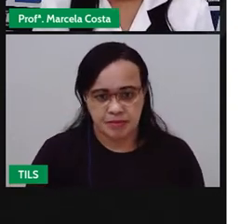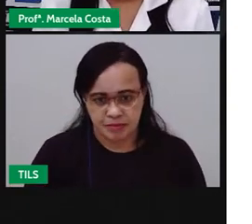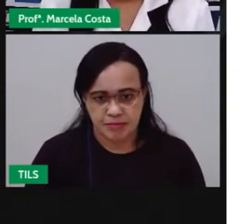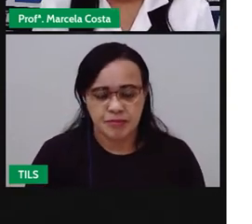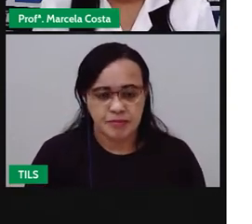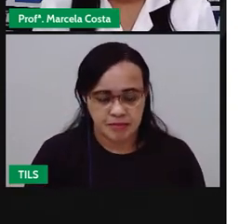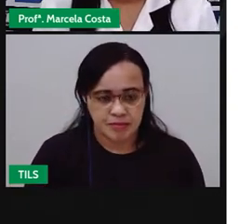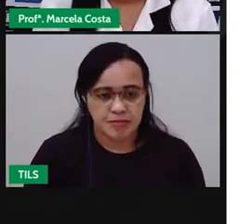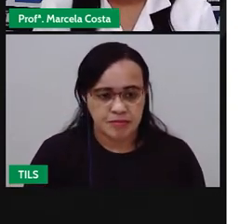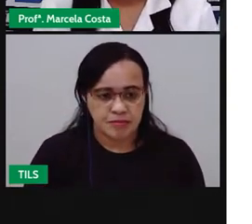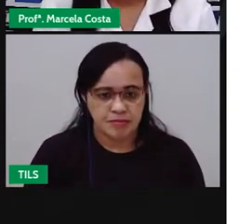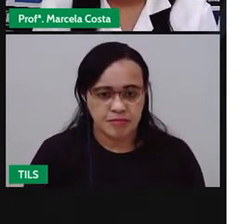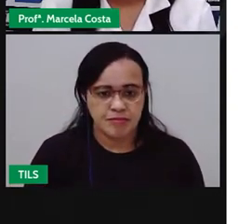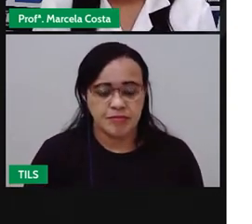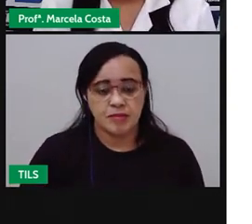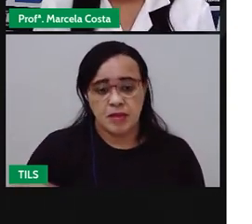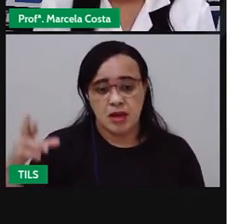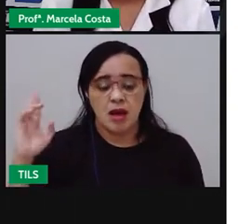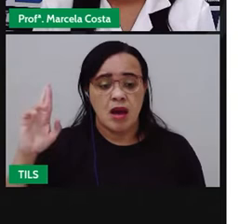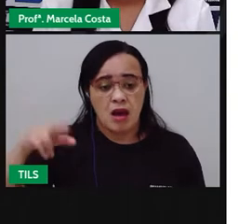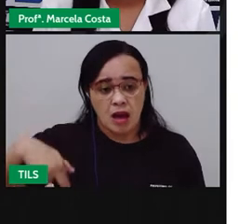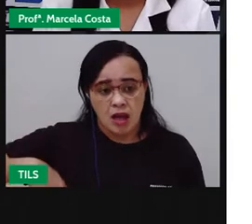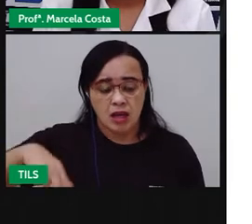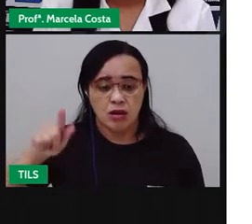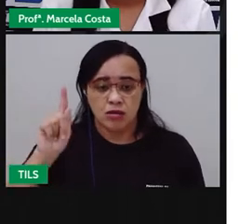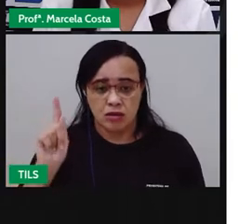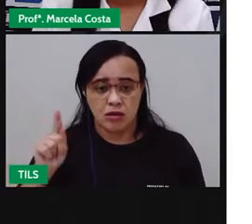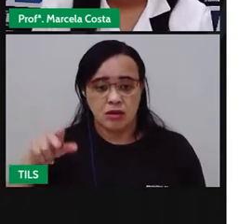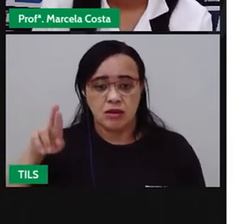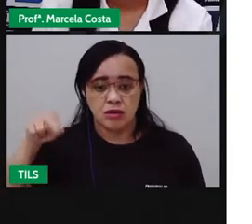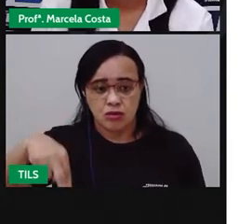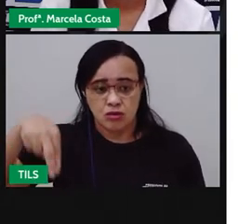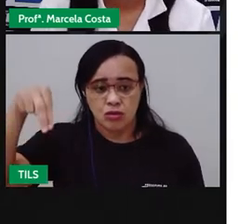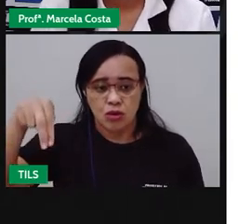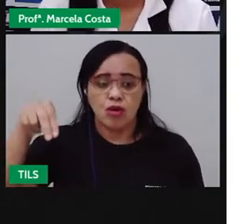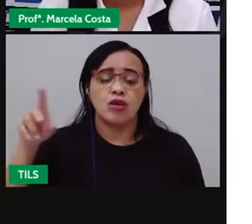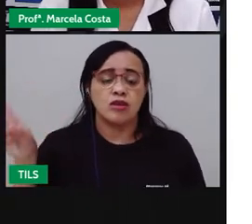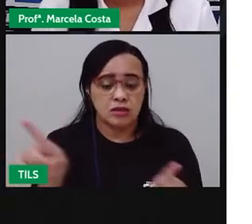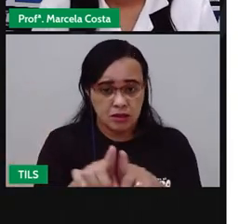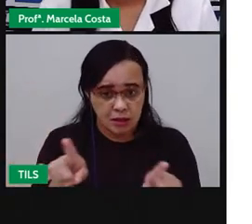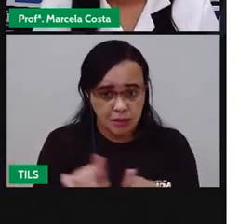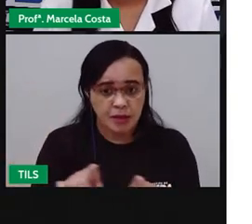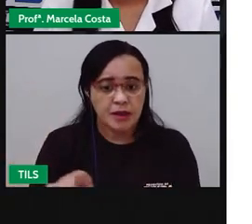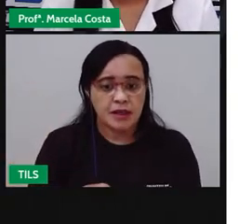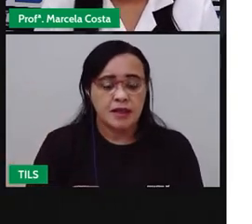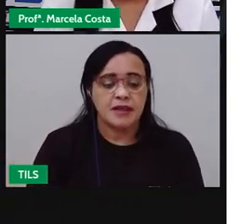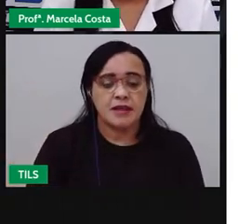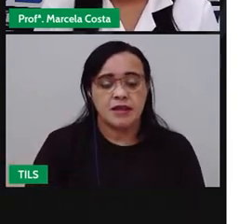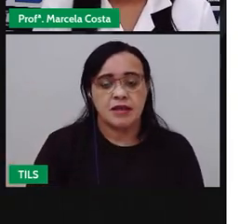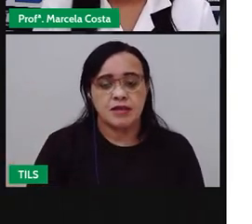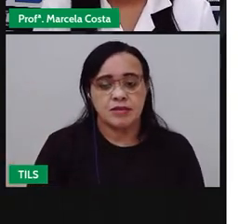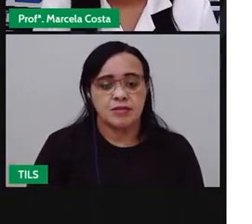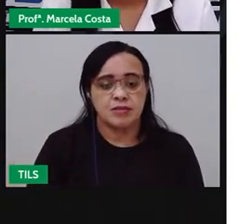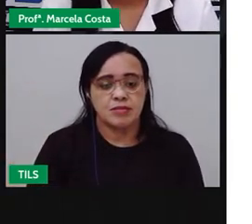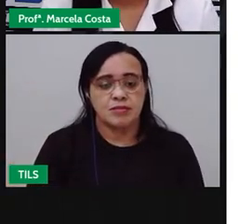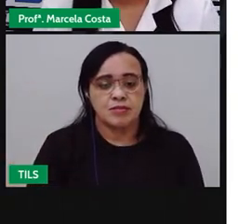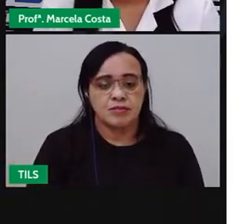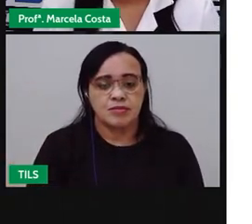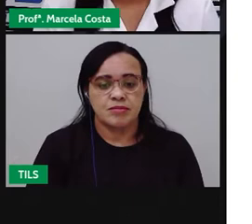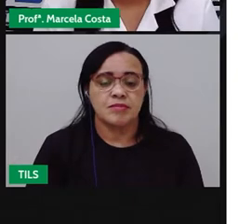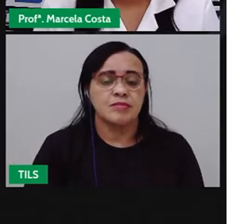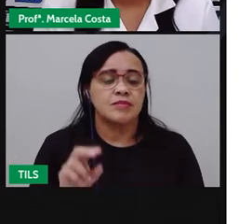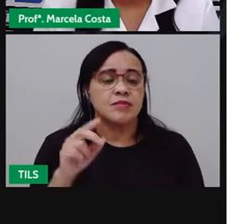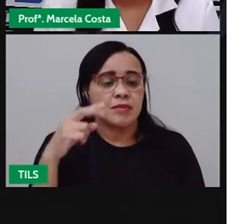Tem também o Rio Grande do Norte, que a sigla desse estado, do nome desse